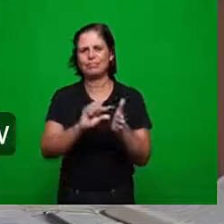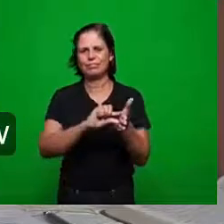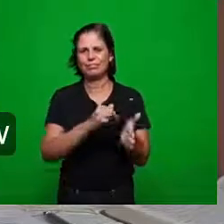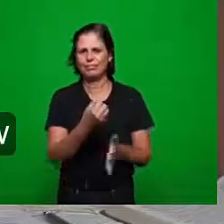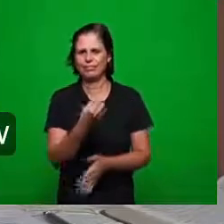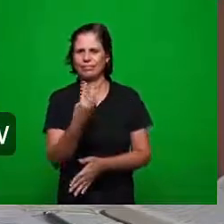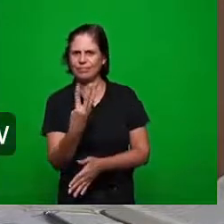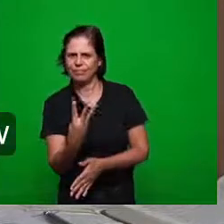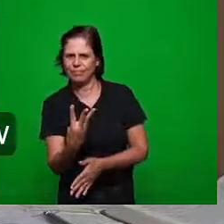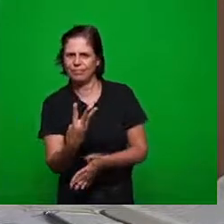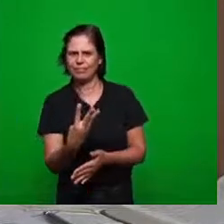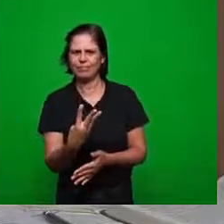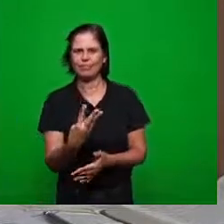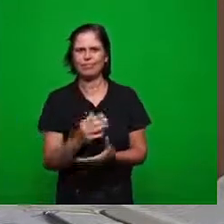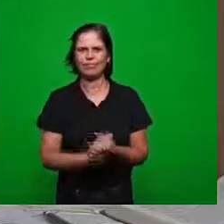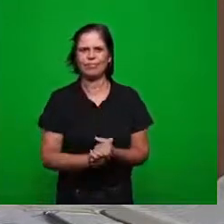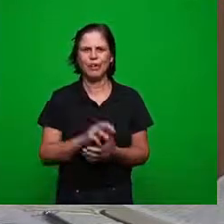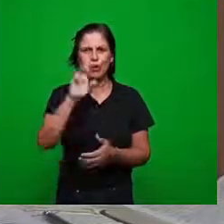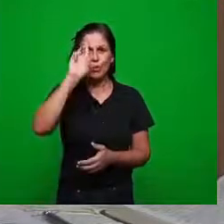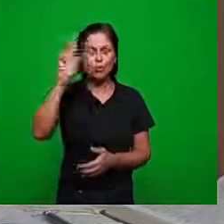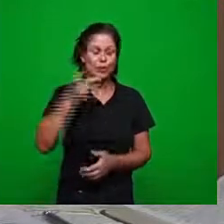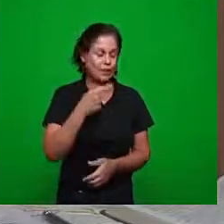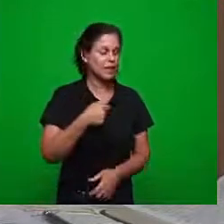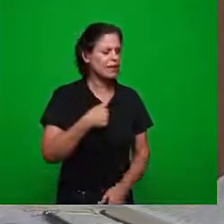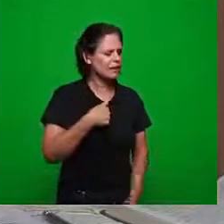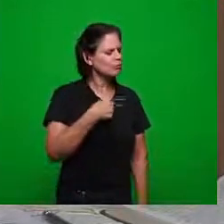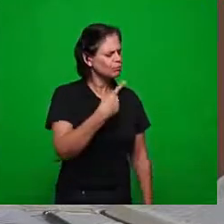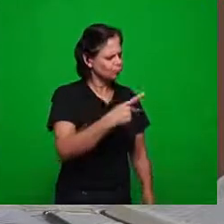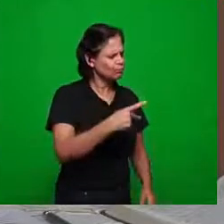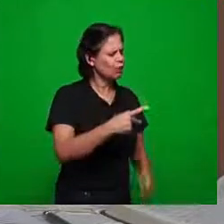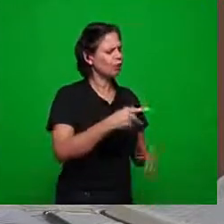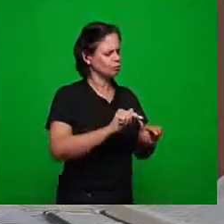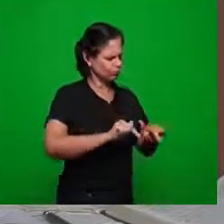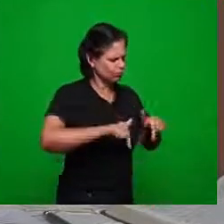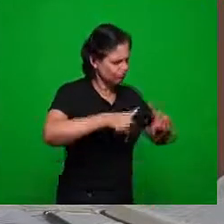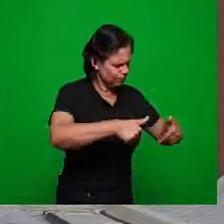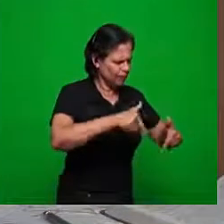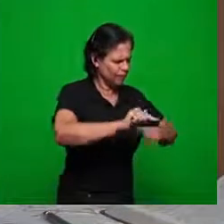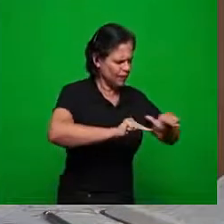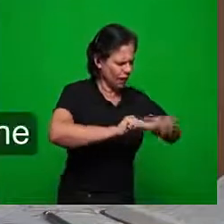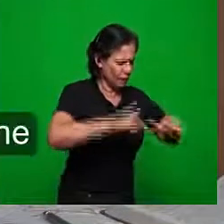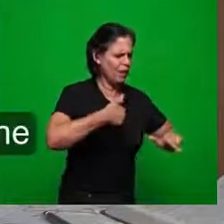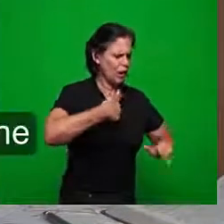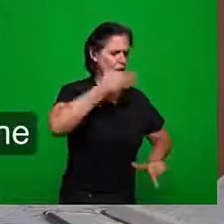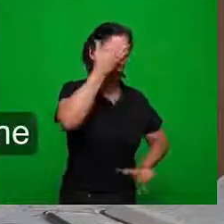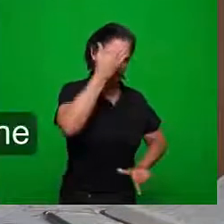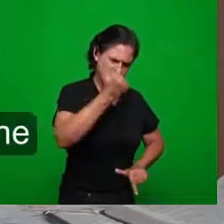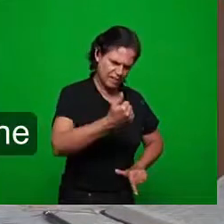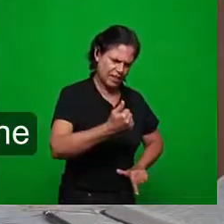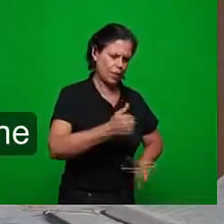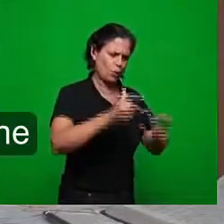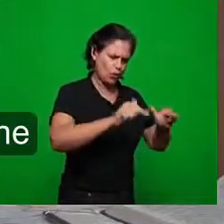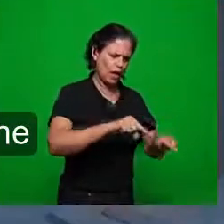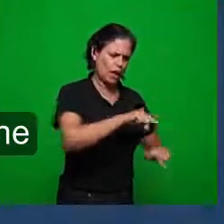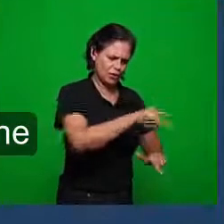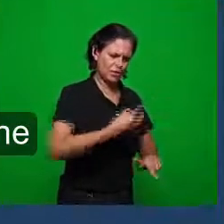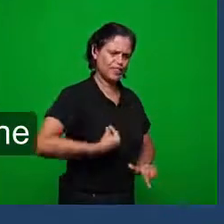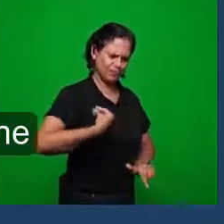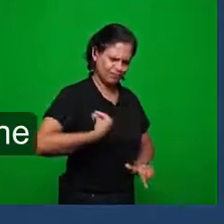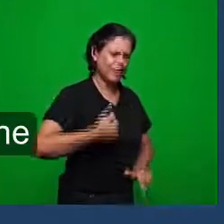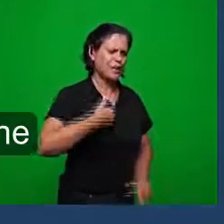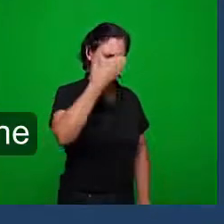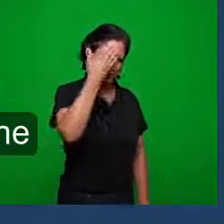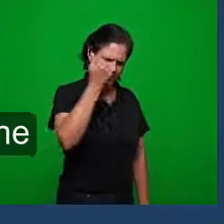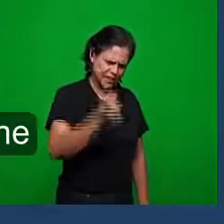expressão que está aqui eu sei as tuas obras e sei onde habitas que é onde está o trono